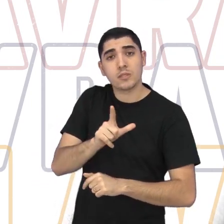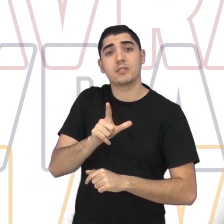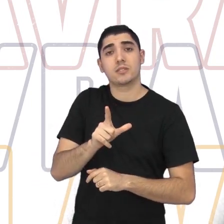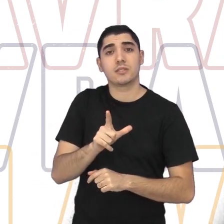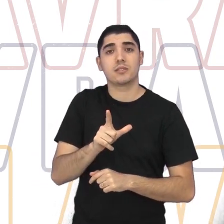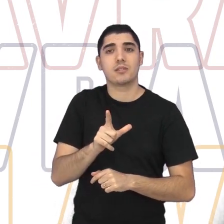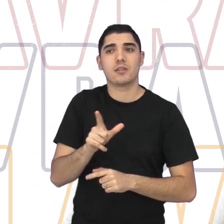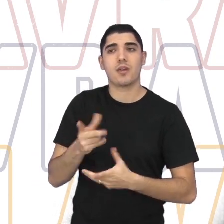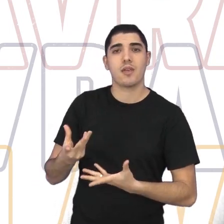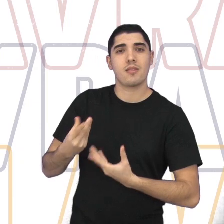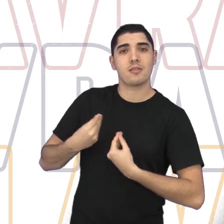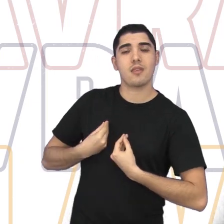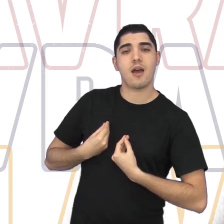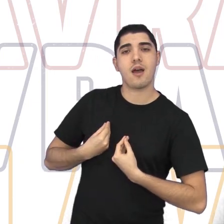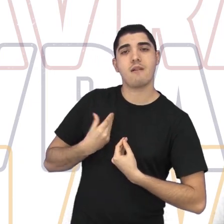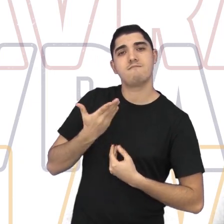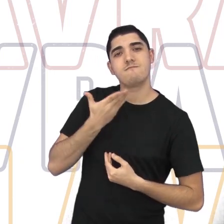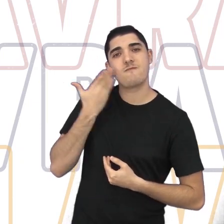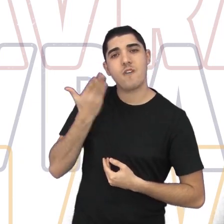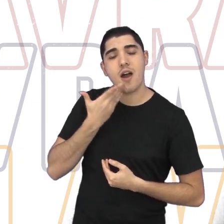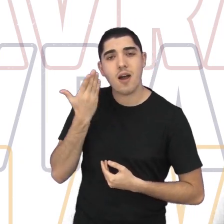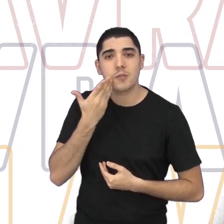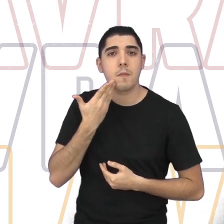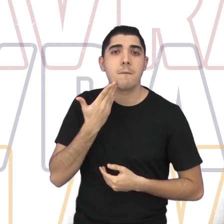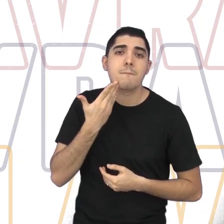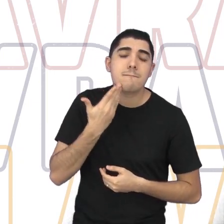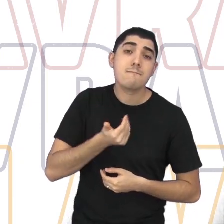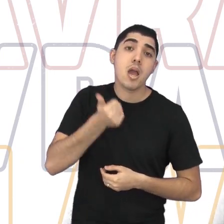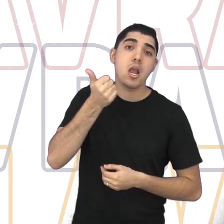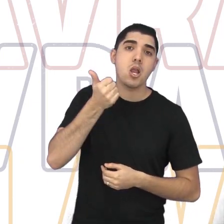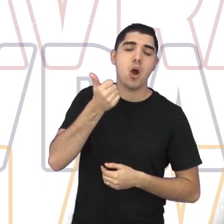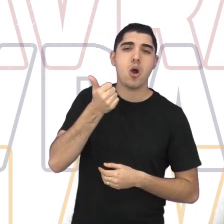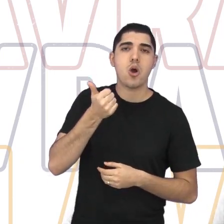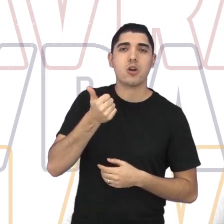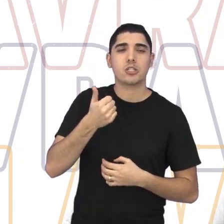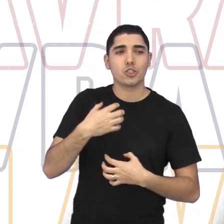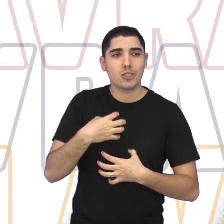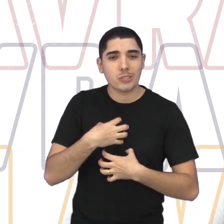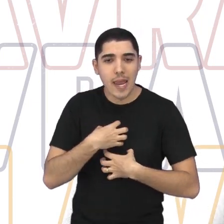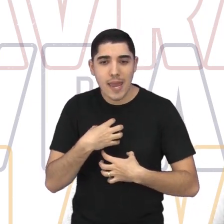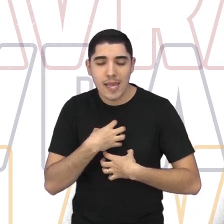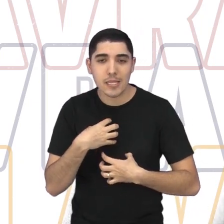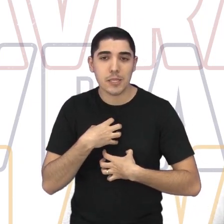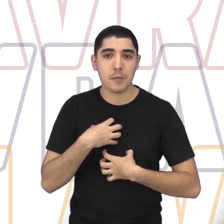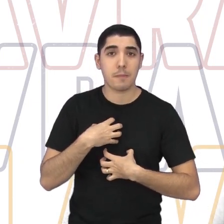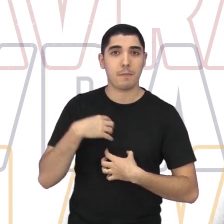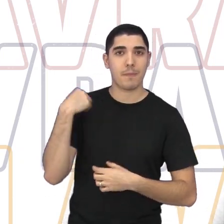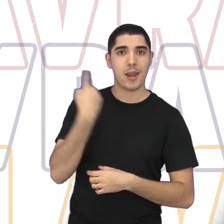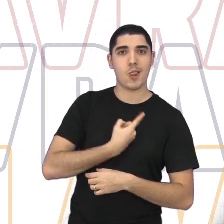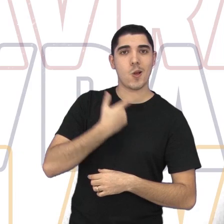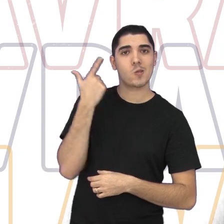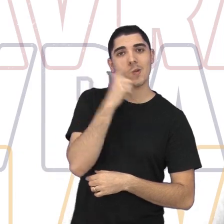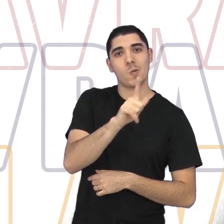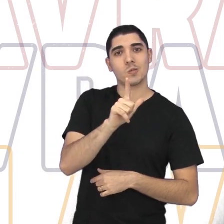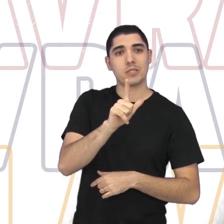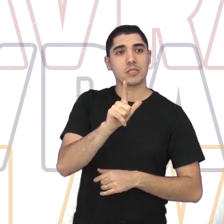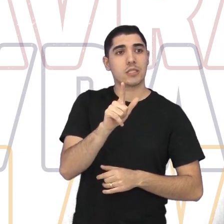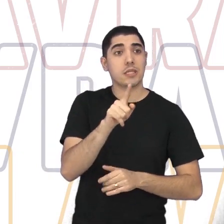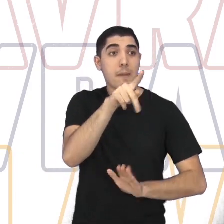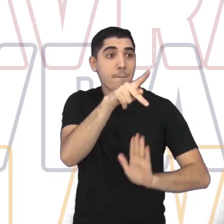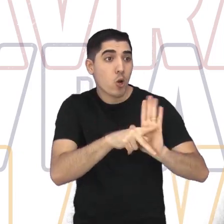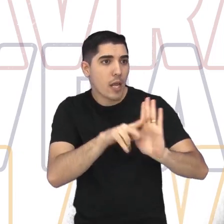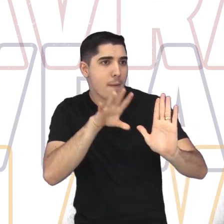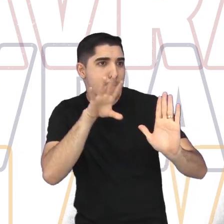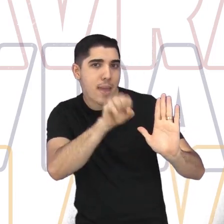mais de tranquilidade na hora da gente correr atrás de um projeto,